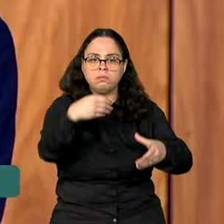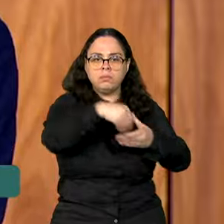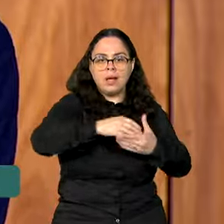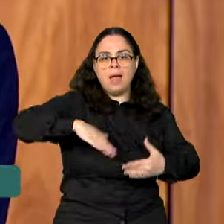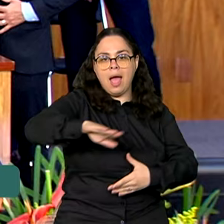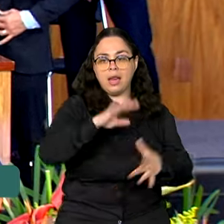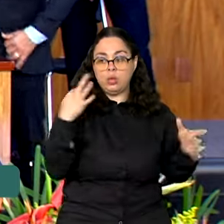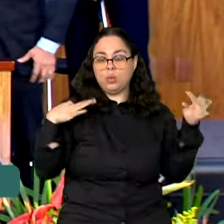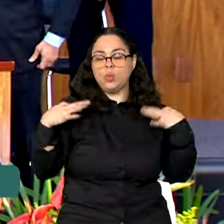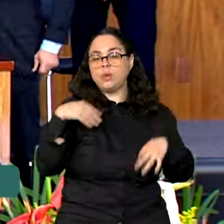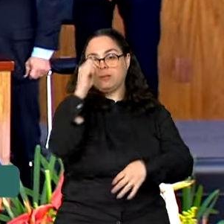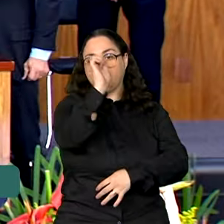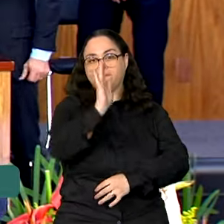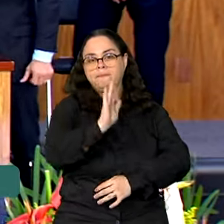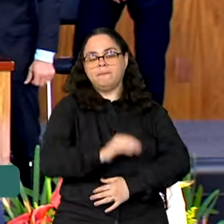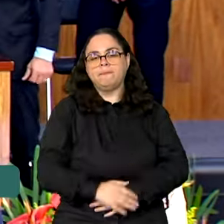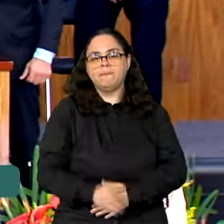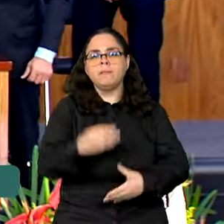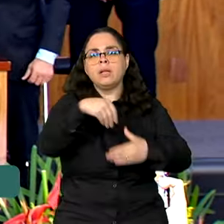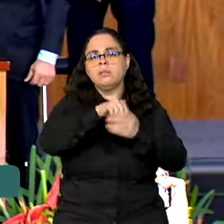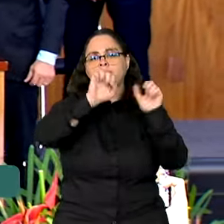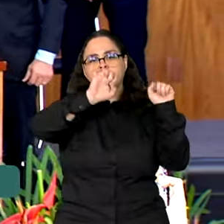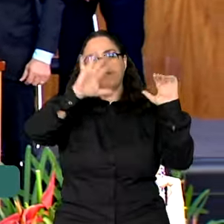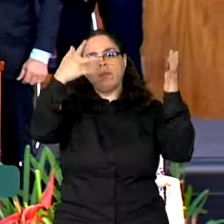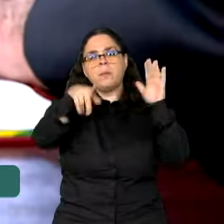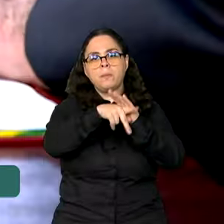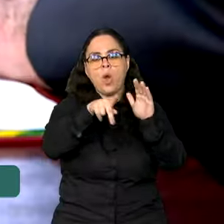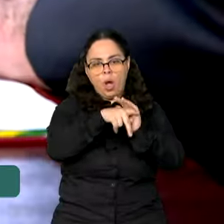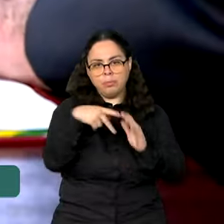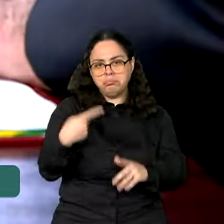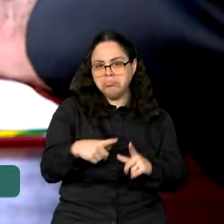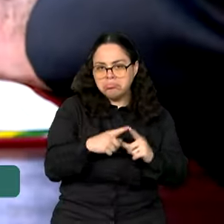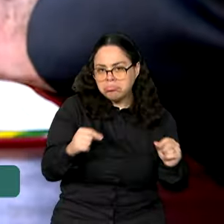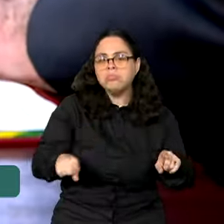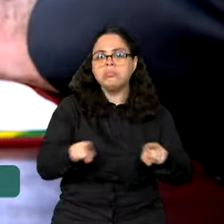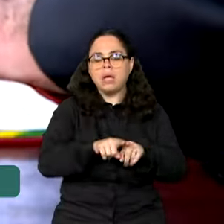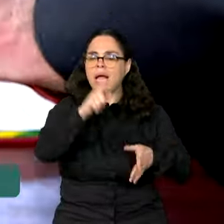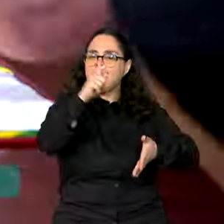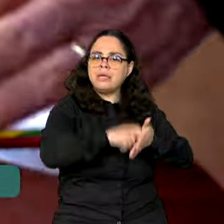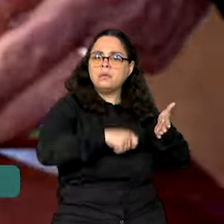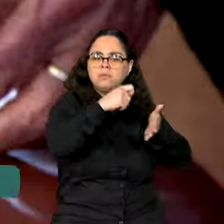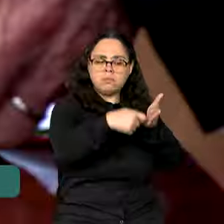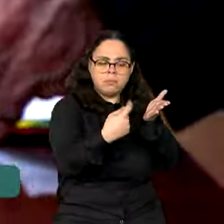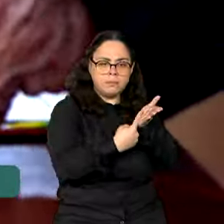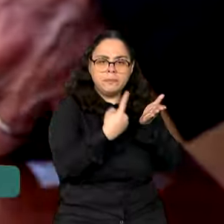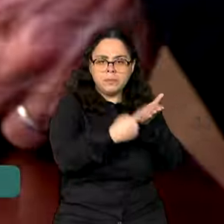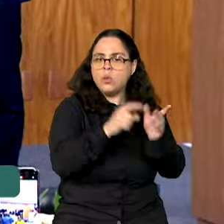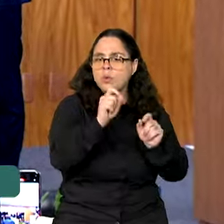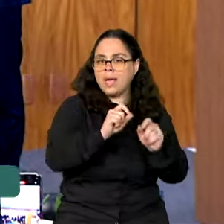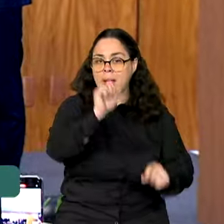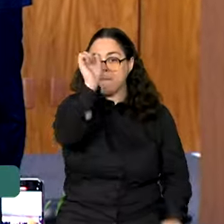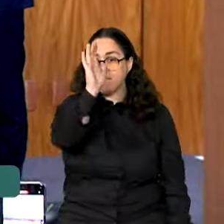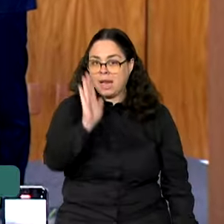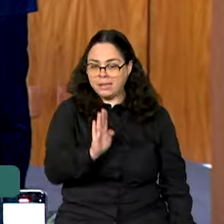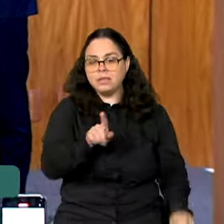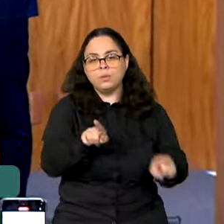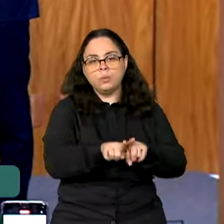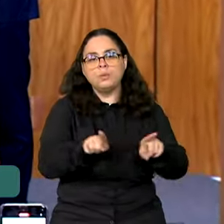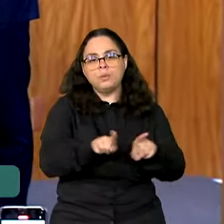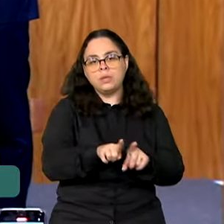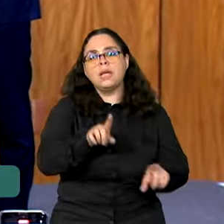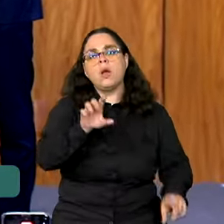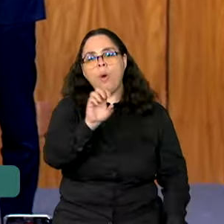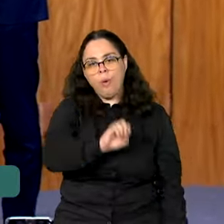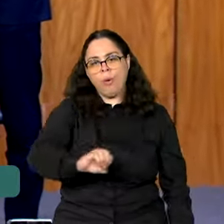turística do Brasil. Durante a cerimônia no Palácio do Planalto, também foi assinado um acordo entre o Brasil e a Organização das